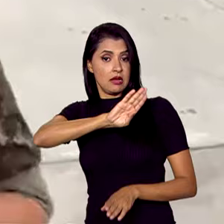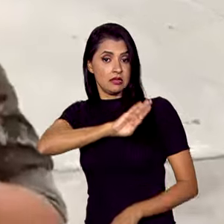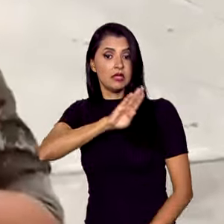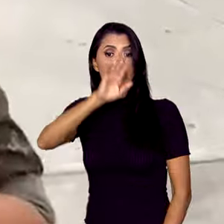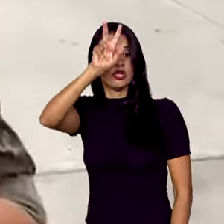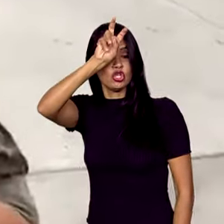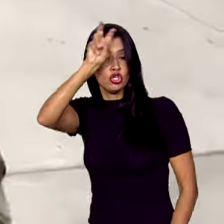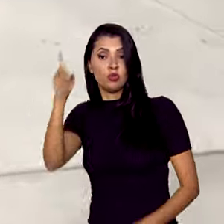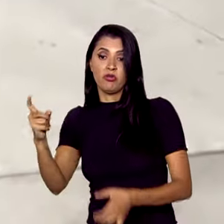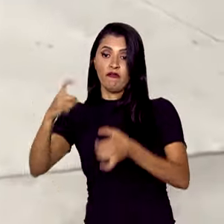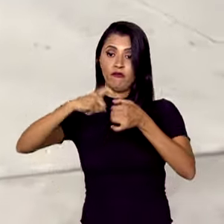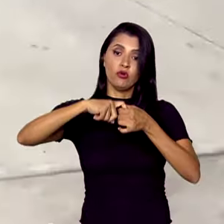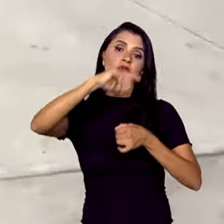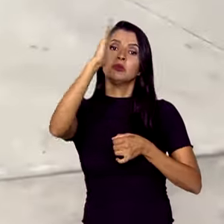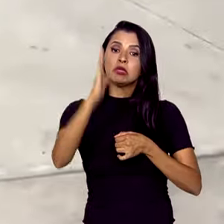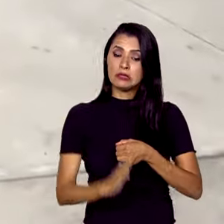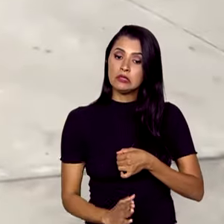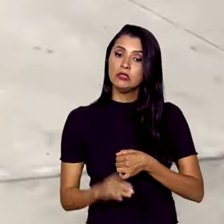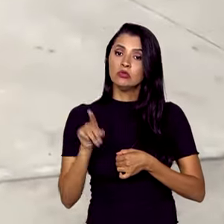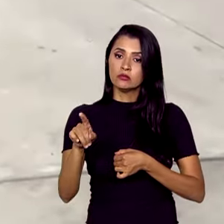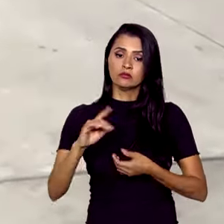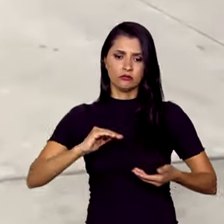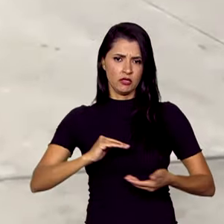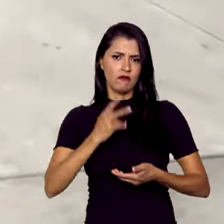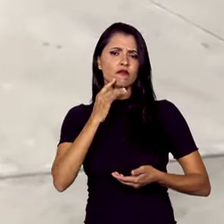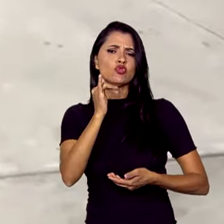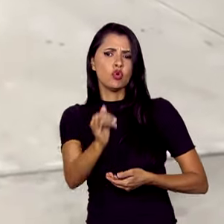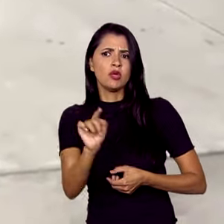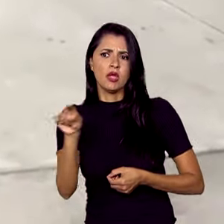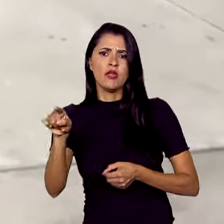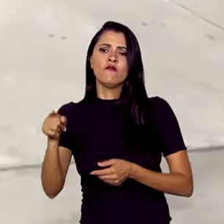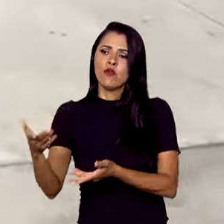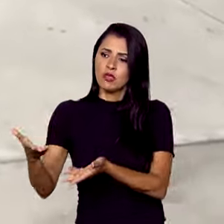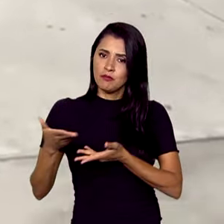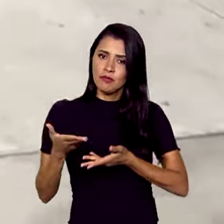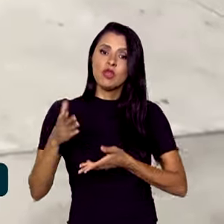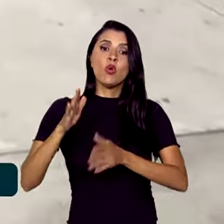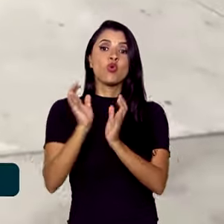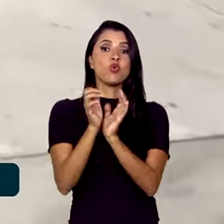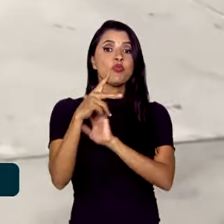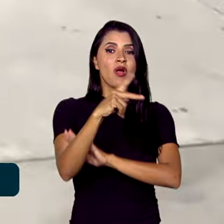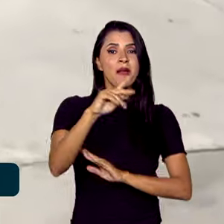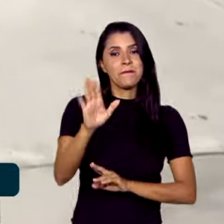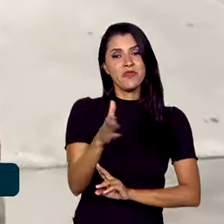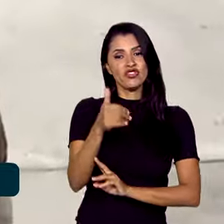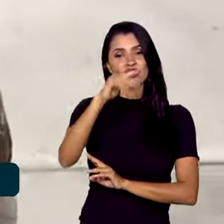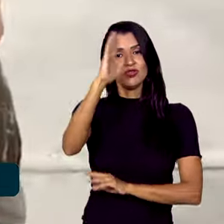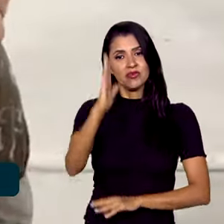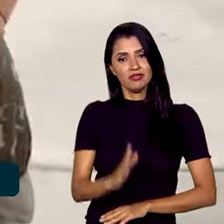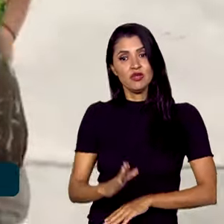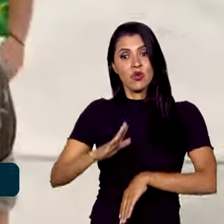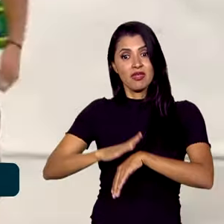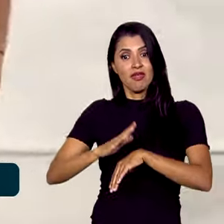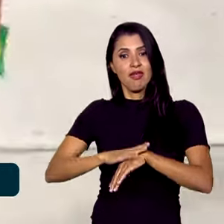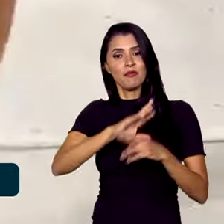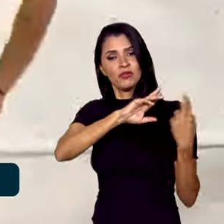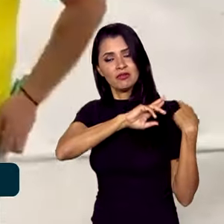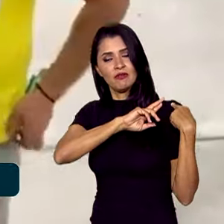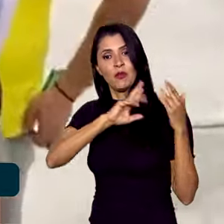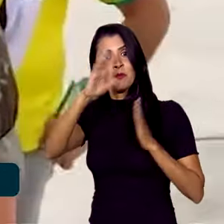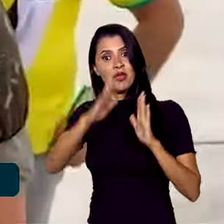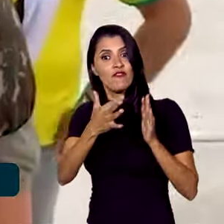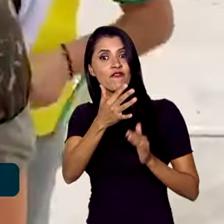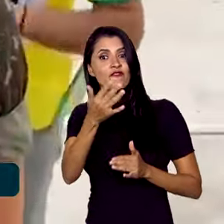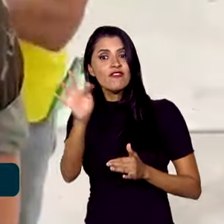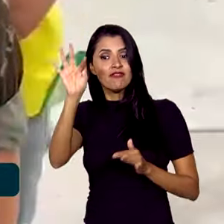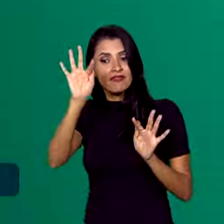De acordo com o Itamaraty, o grupo foi recebido pela equipe da Embaixada do Brasil, responsável pela etapa final da operação